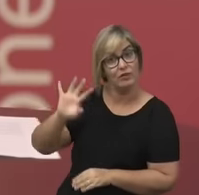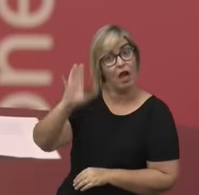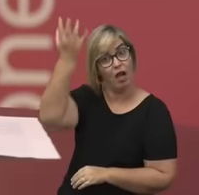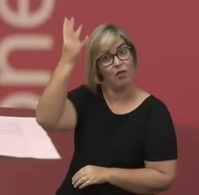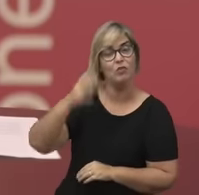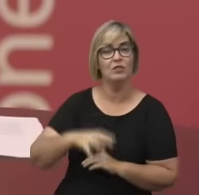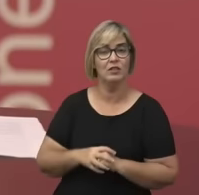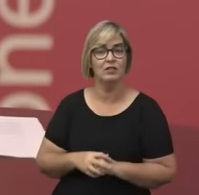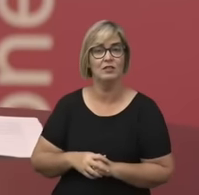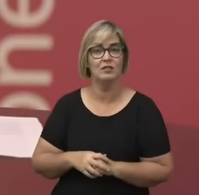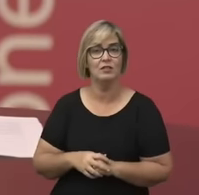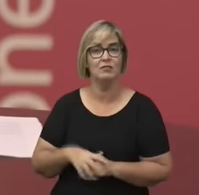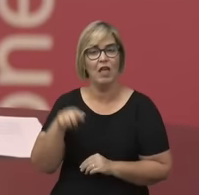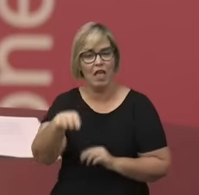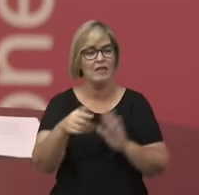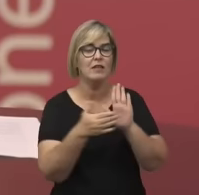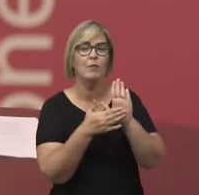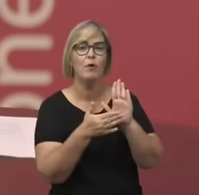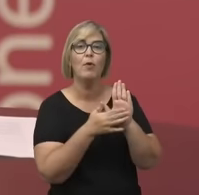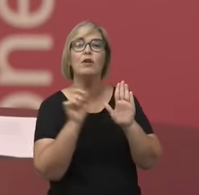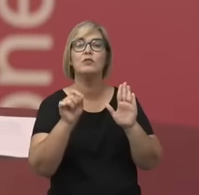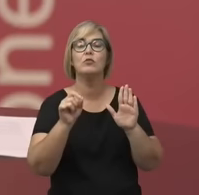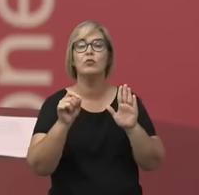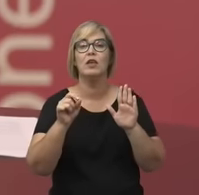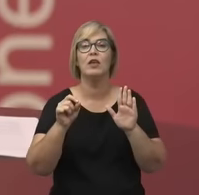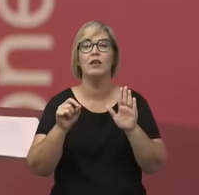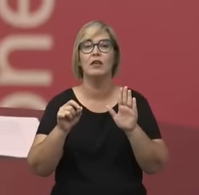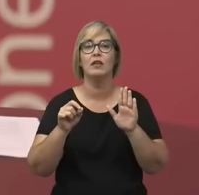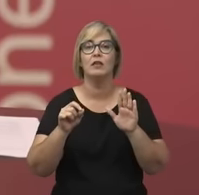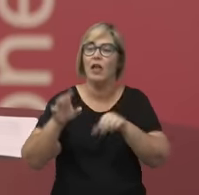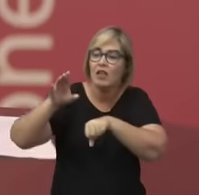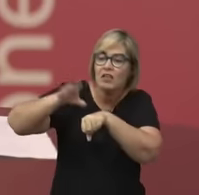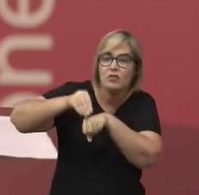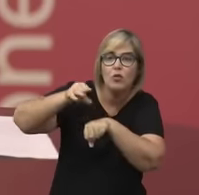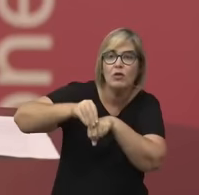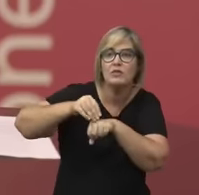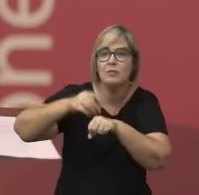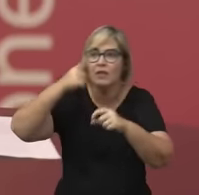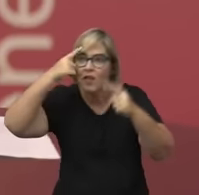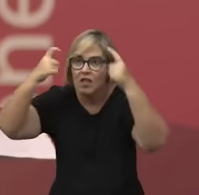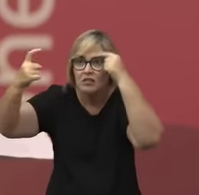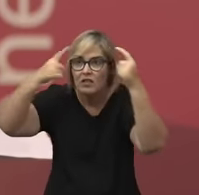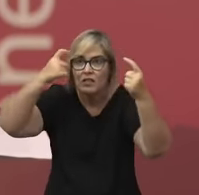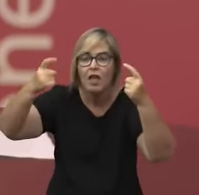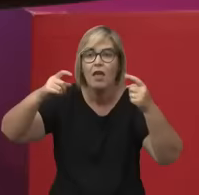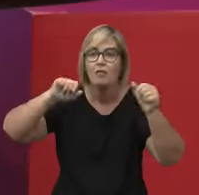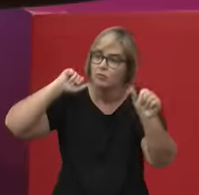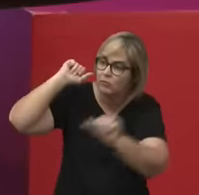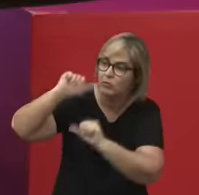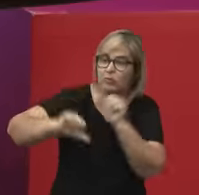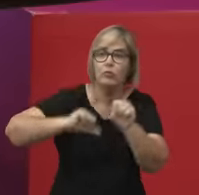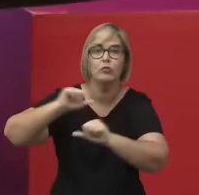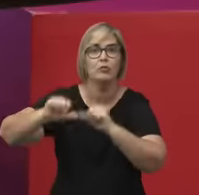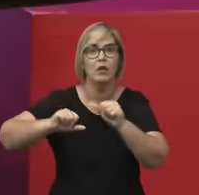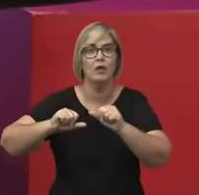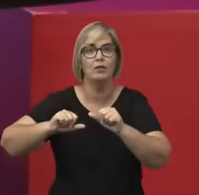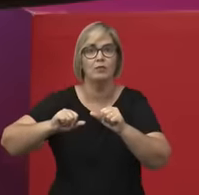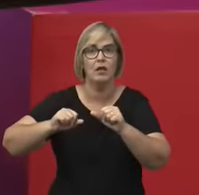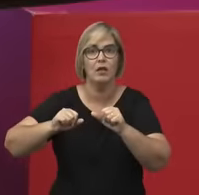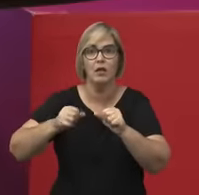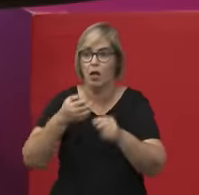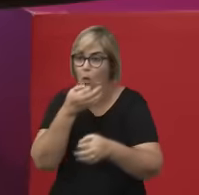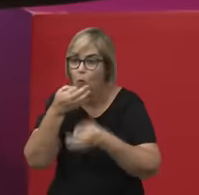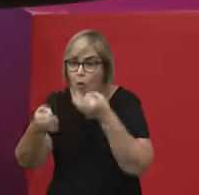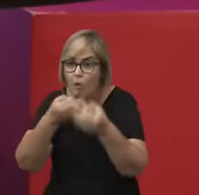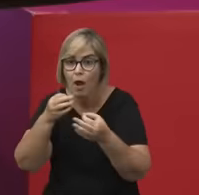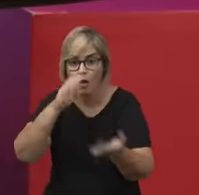proposta de que uma ideia, um impacto, quer dizer o quê? Que uma ideia é capaz de mudar um estado de coisas, que uma ideia, um argumento, uma